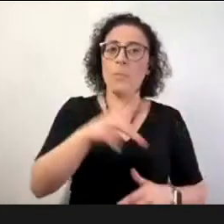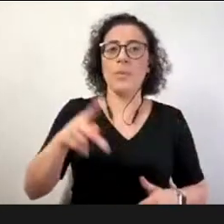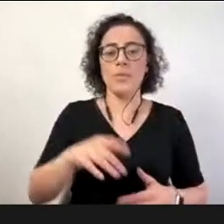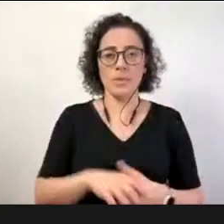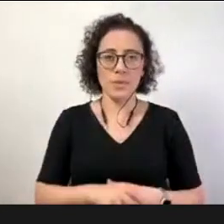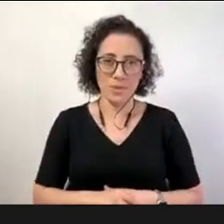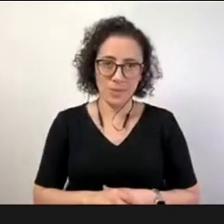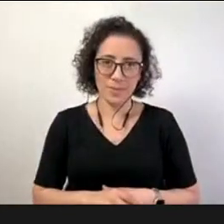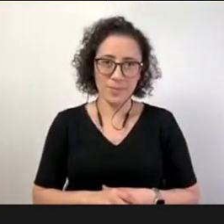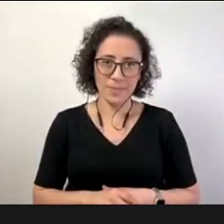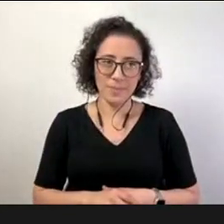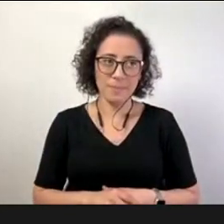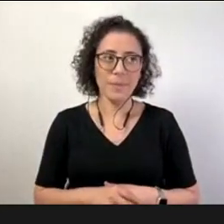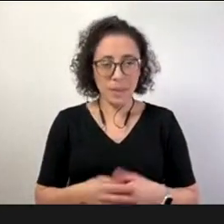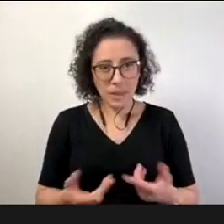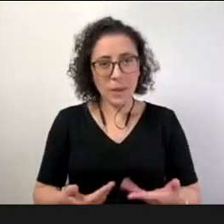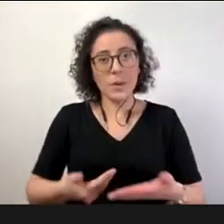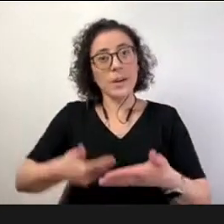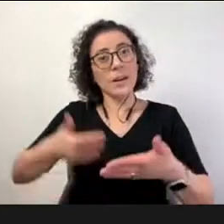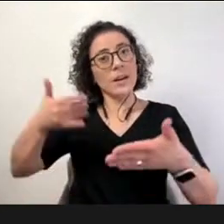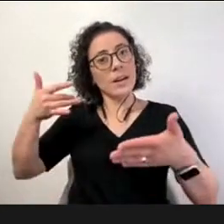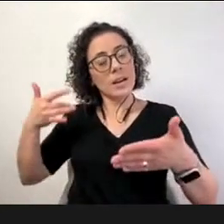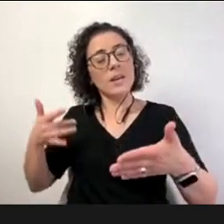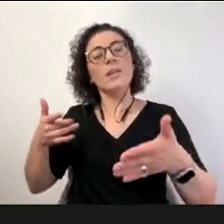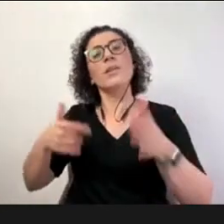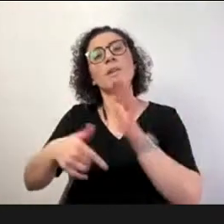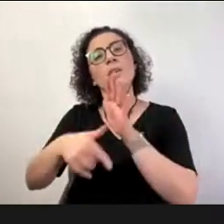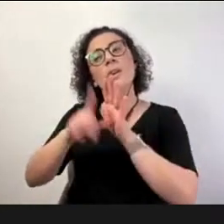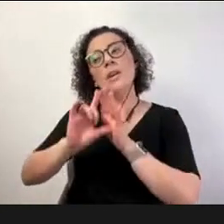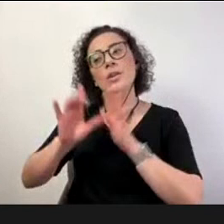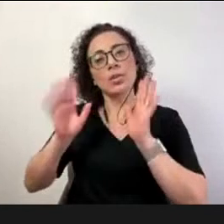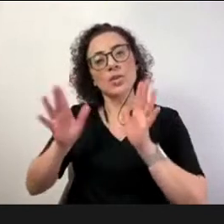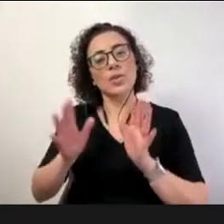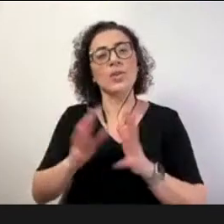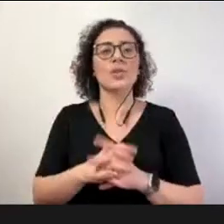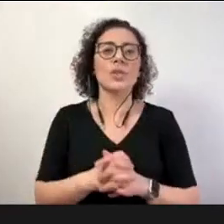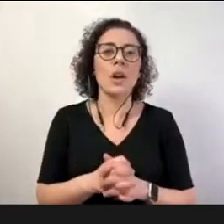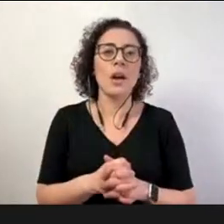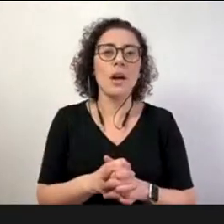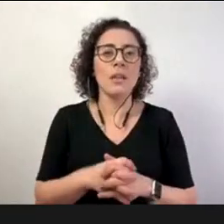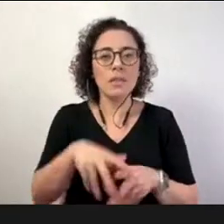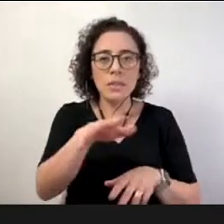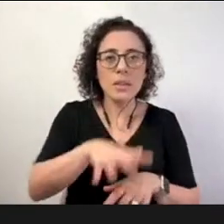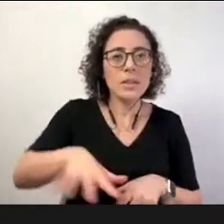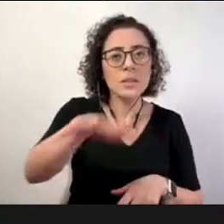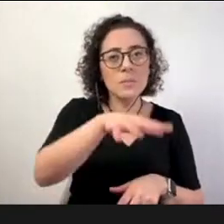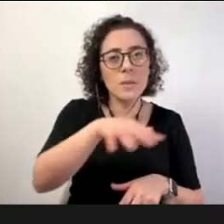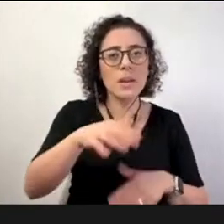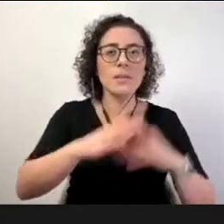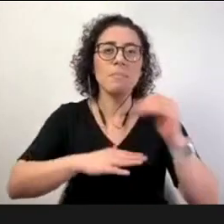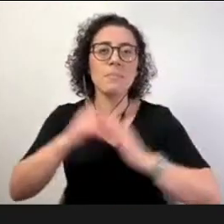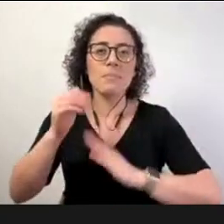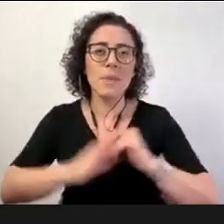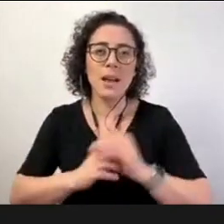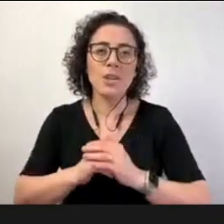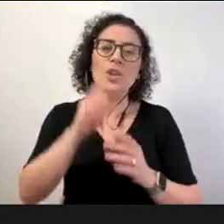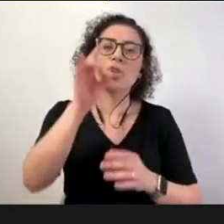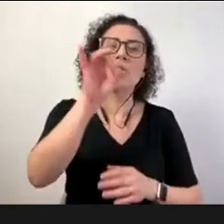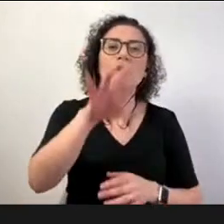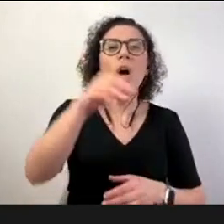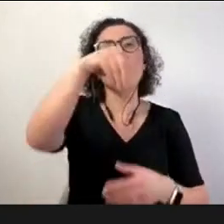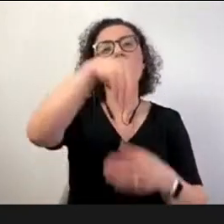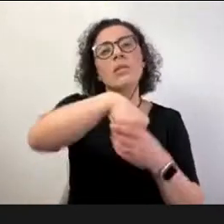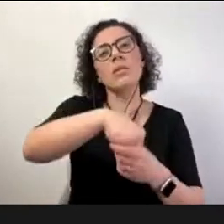tem aí uma questão de criar esses espaços de práticas que vão para além da sala de aula mas que são de discussão de currículo que são